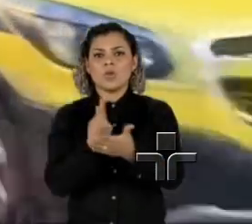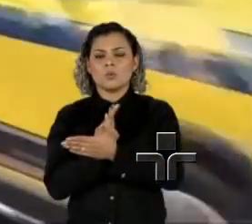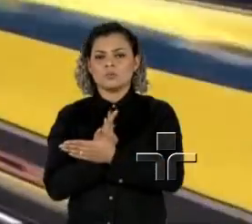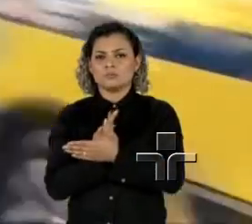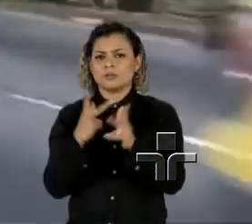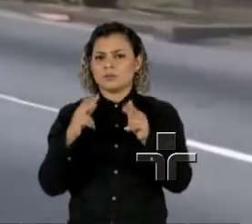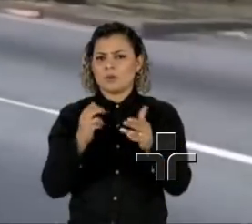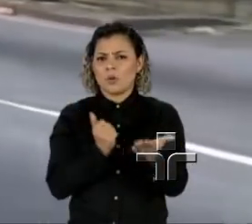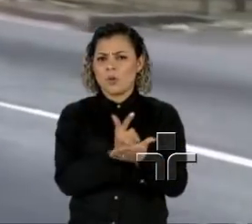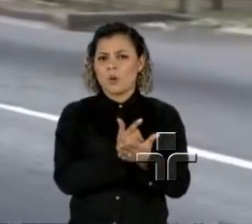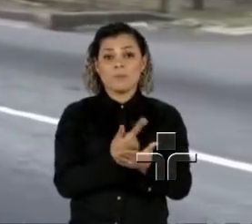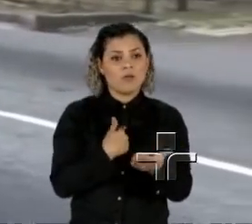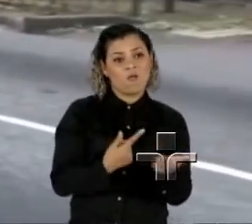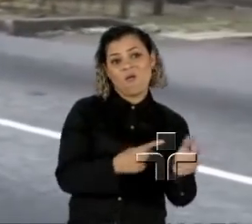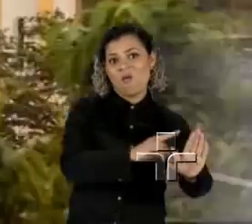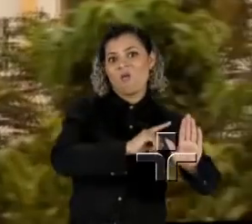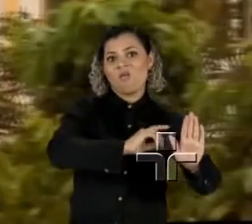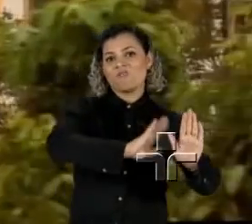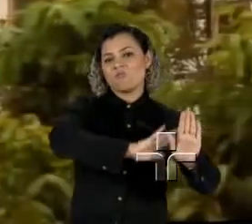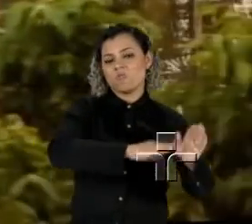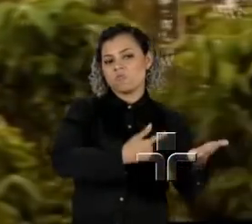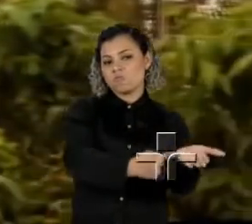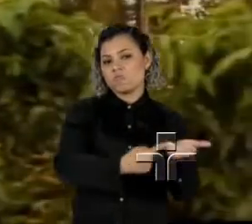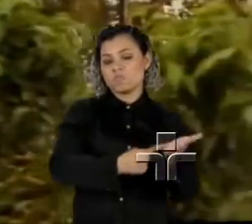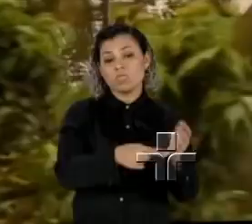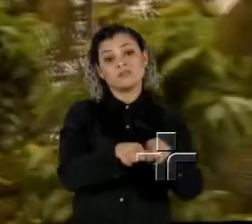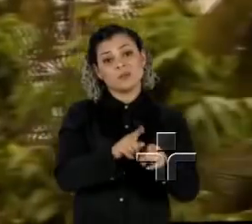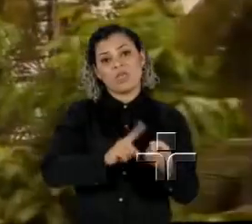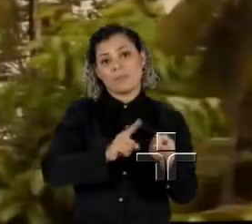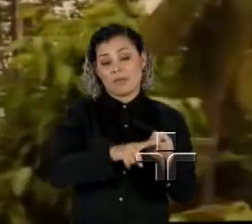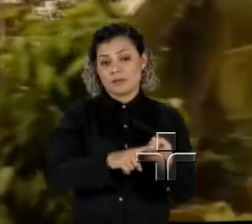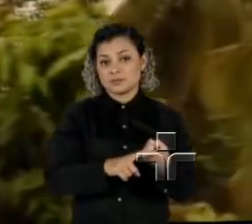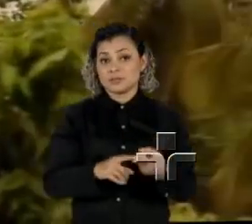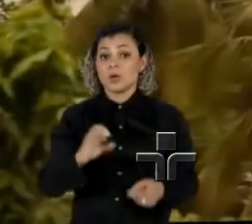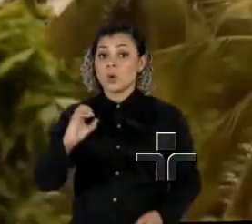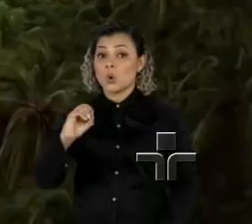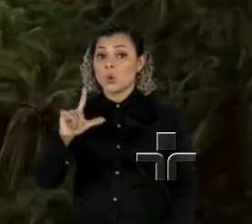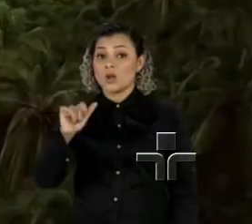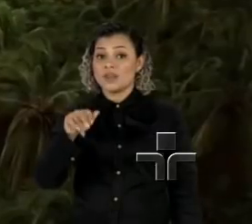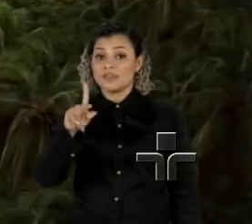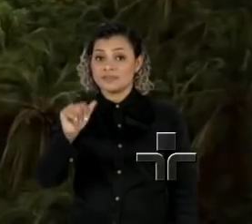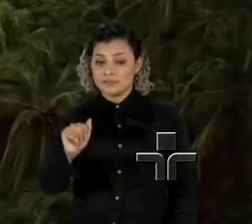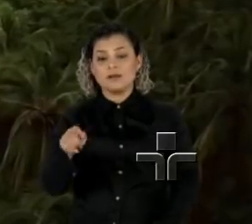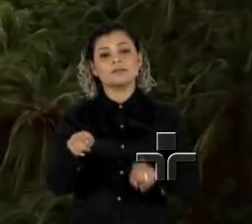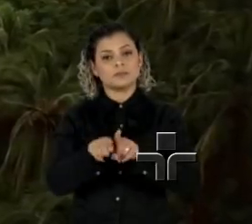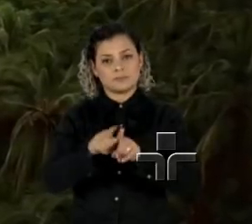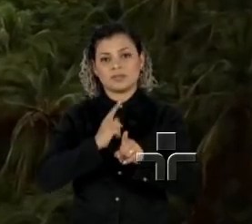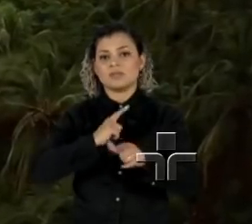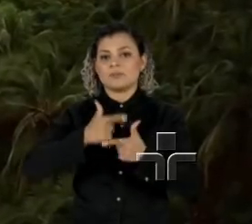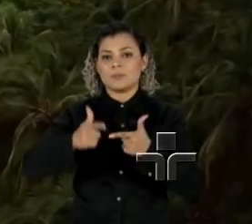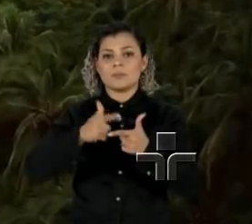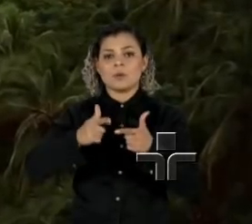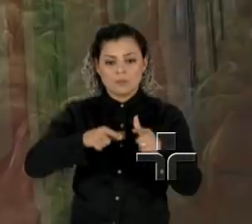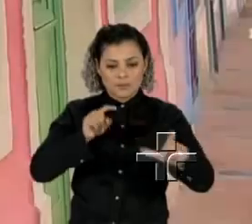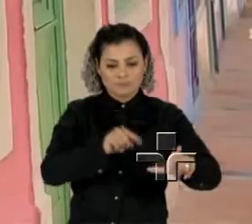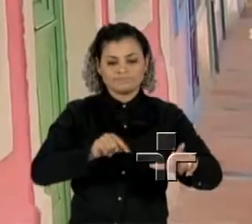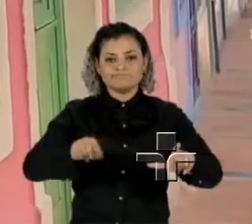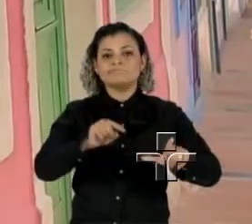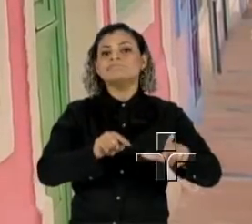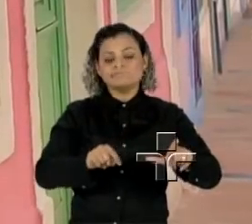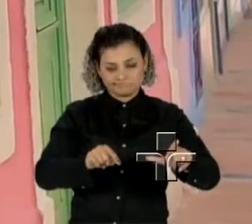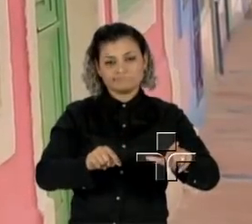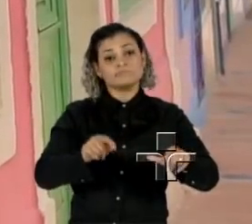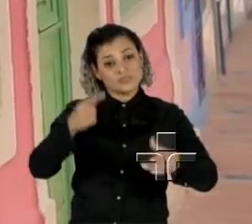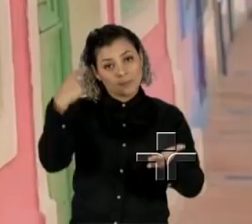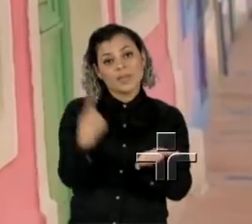como compra de votos e ameaças. Em Olinda, a votação foi suspensa porque houve problemas nas cédulas. Uma nova